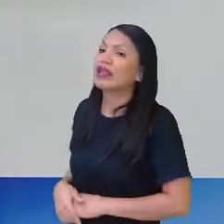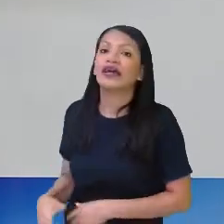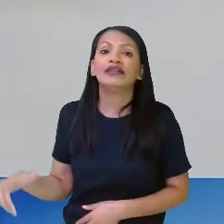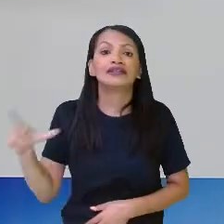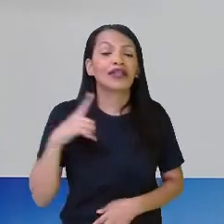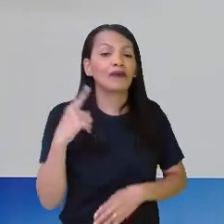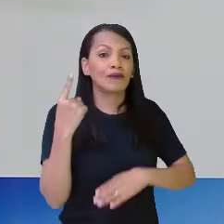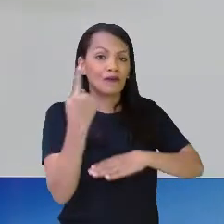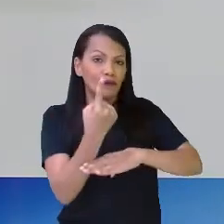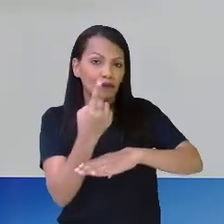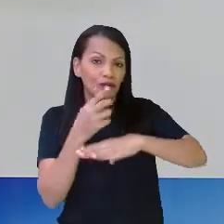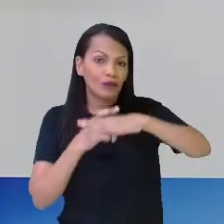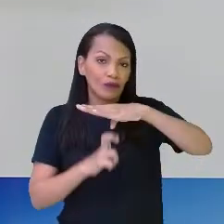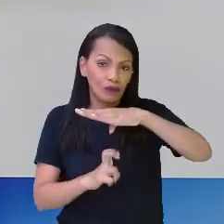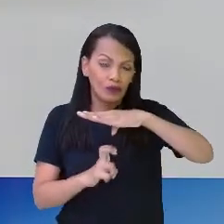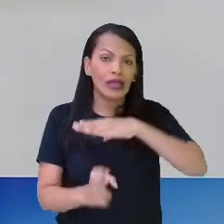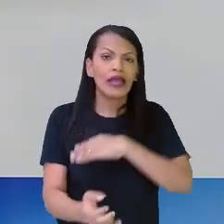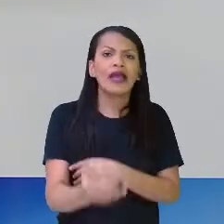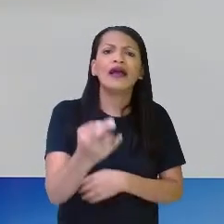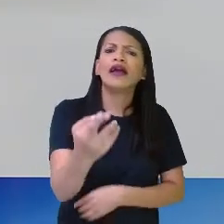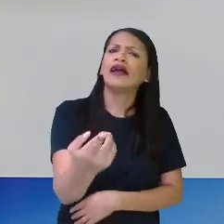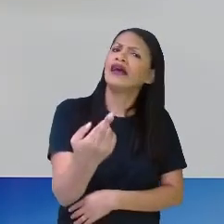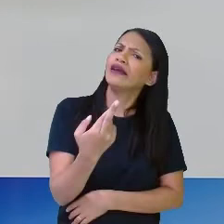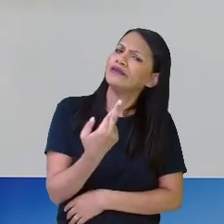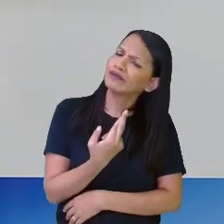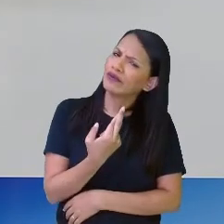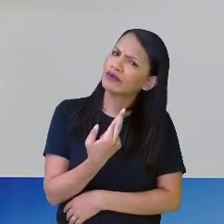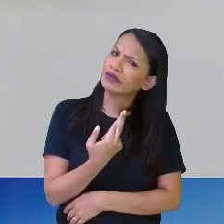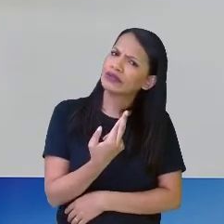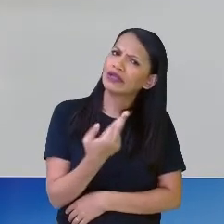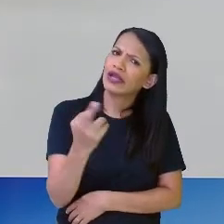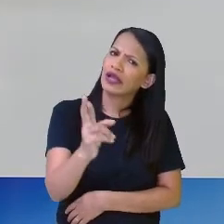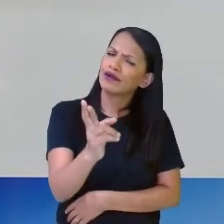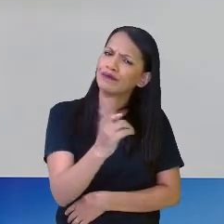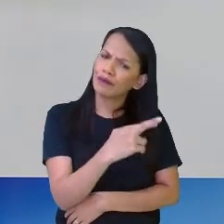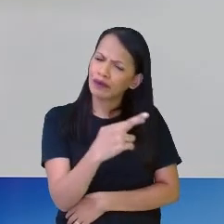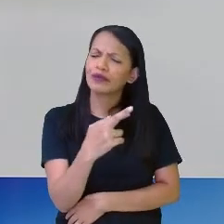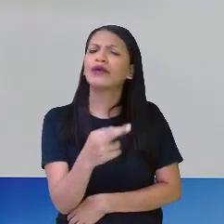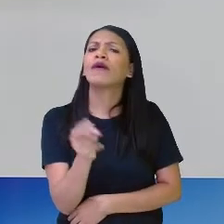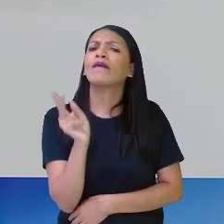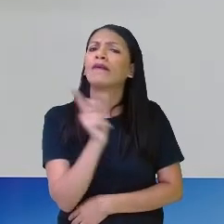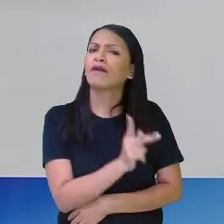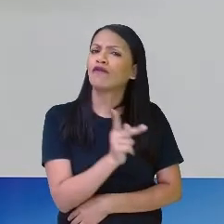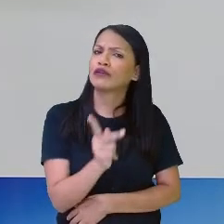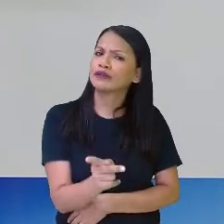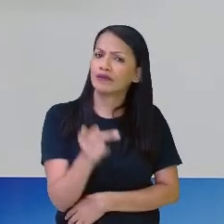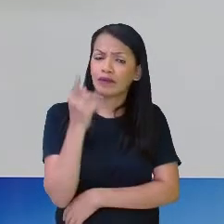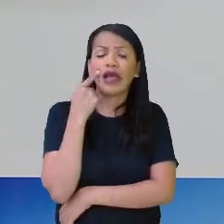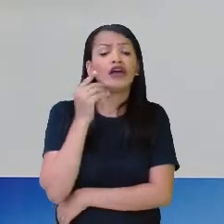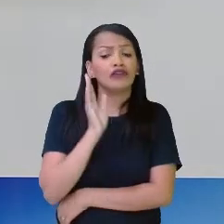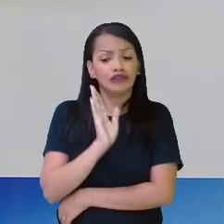um quinto. Responde aí para a professora Mauricéia, que está no chat. Já? Desde